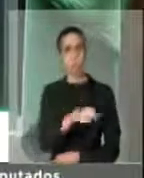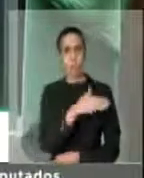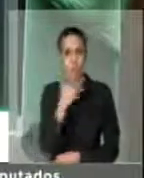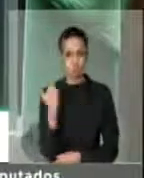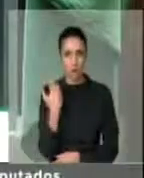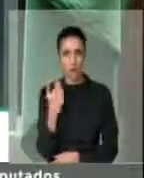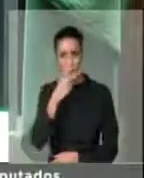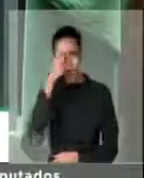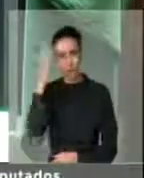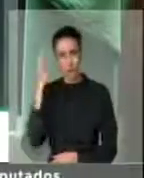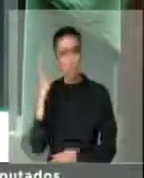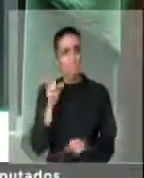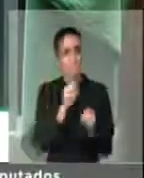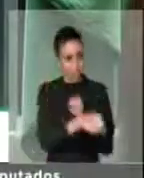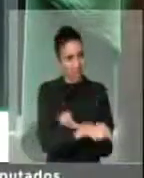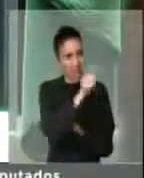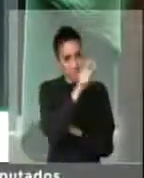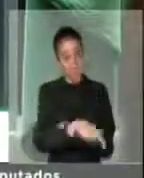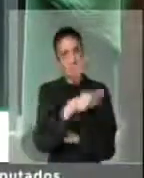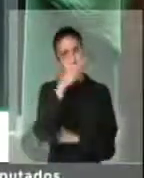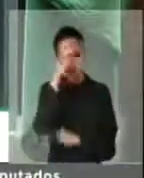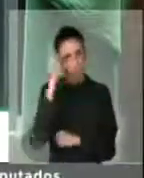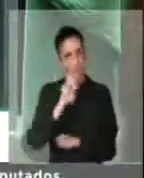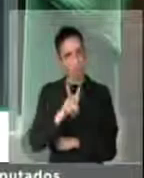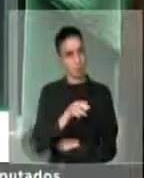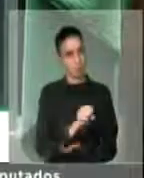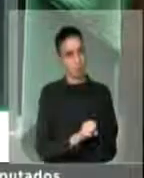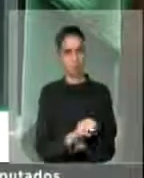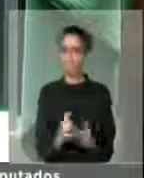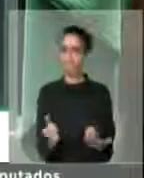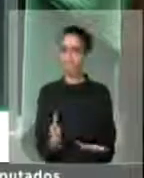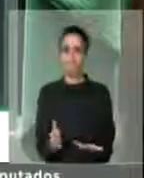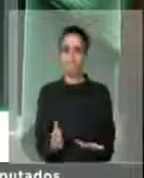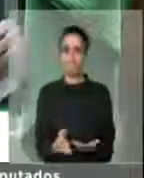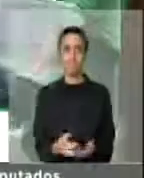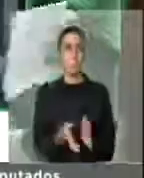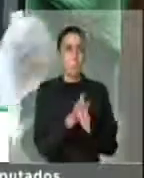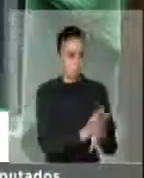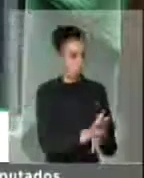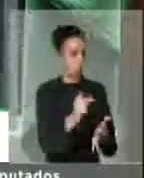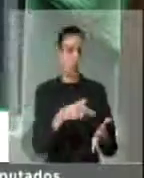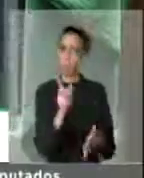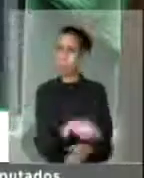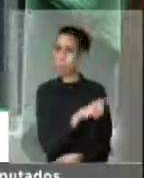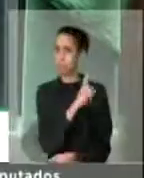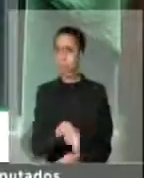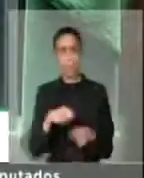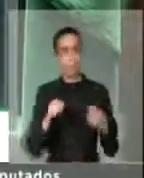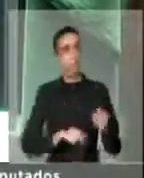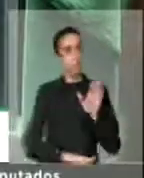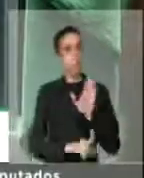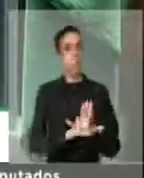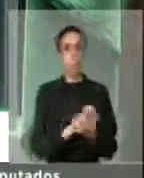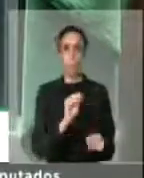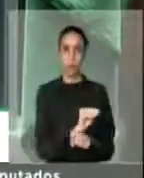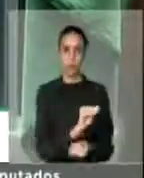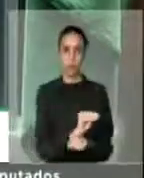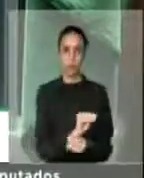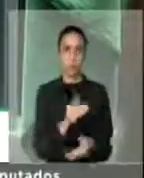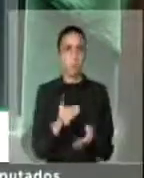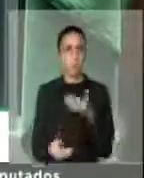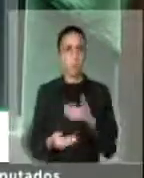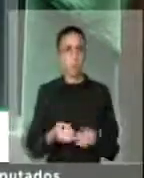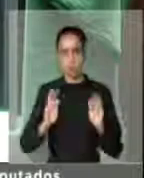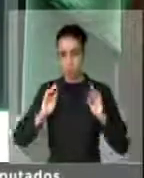Precisamos, urgentemente, criminalizar a homofobia, pois todo ser humano tem